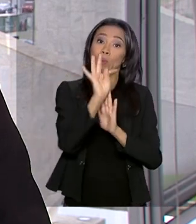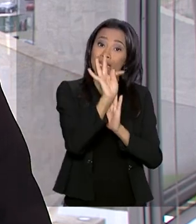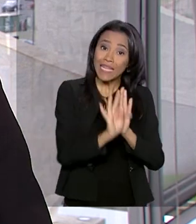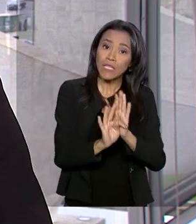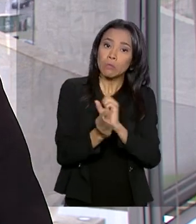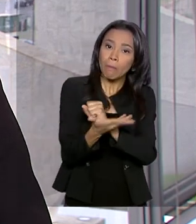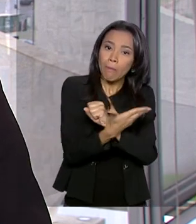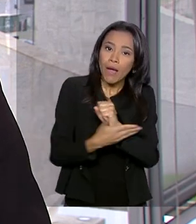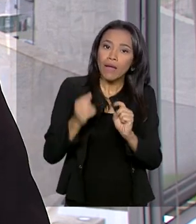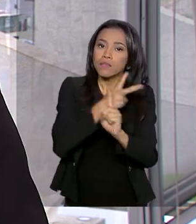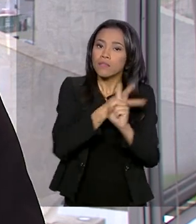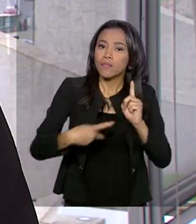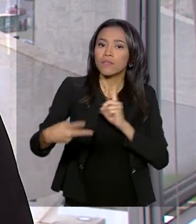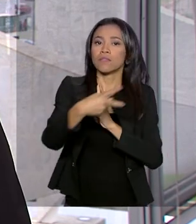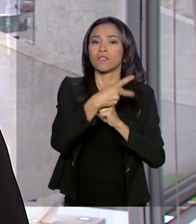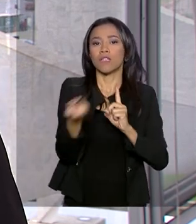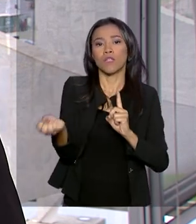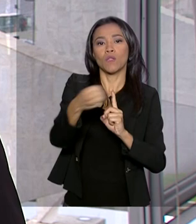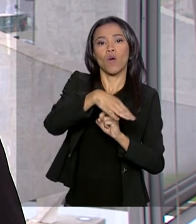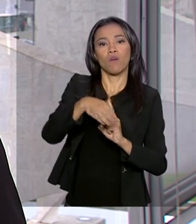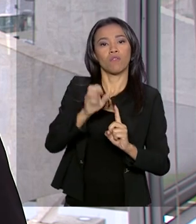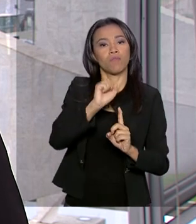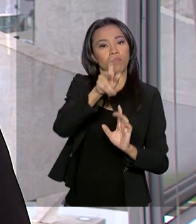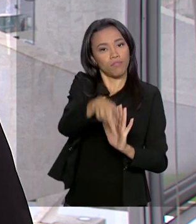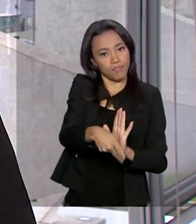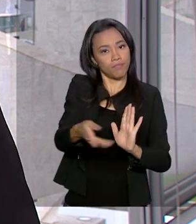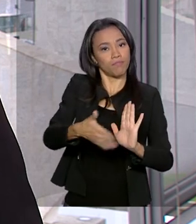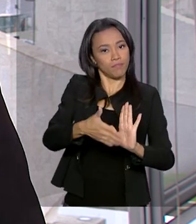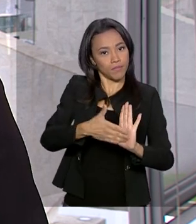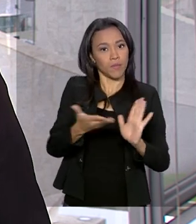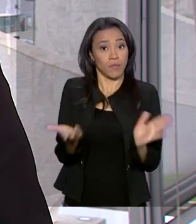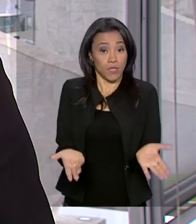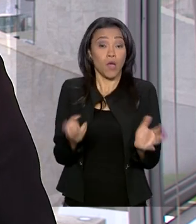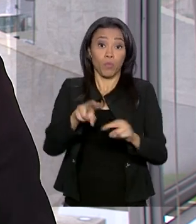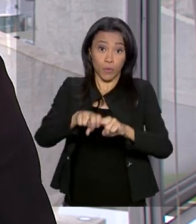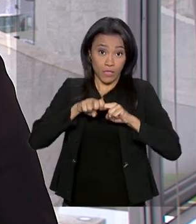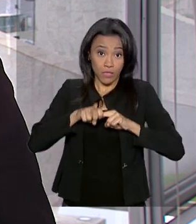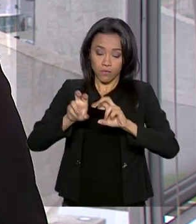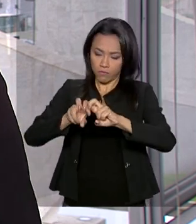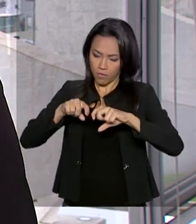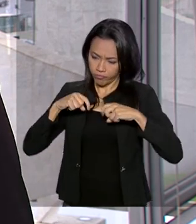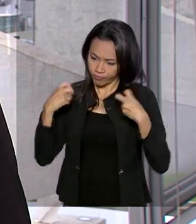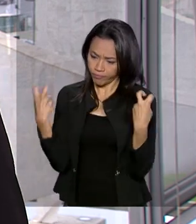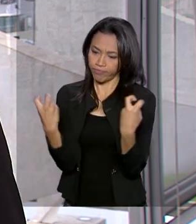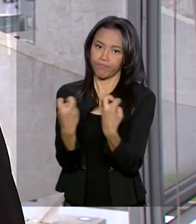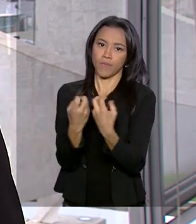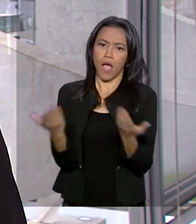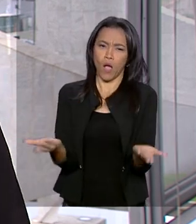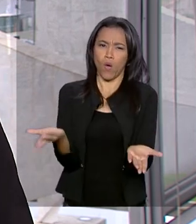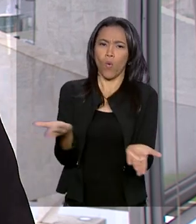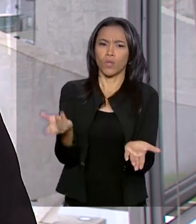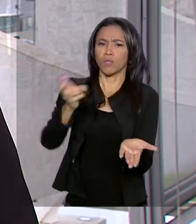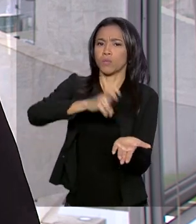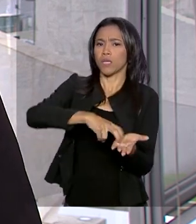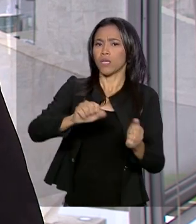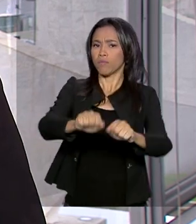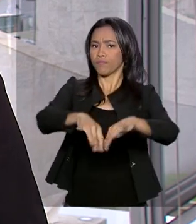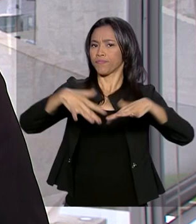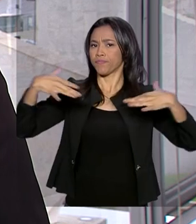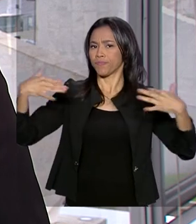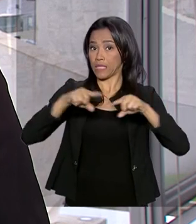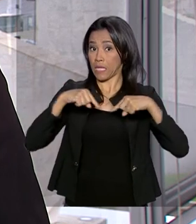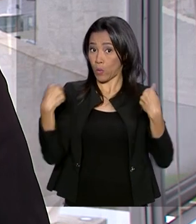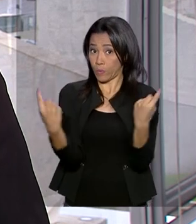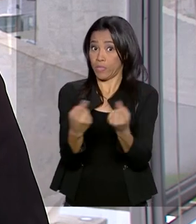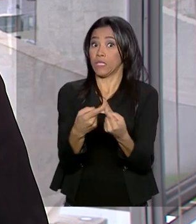ficou pendente a votação de dois destaques, por isso os senadores vão se reunir em plenário agora pela manhã. Um desses destaques